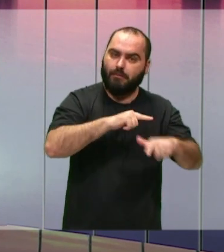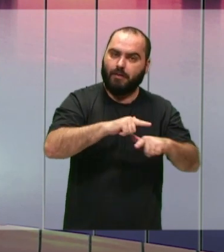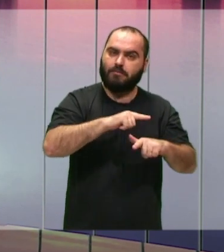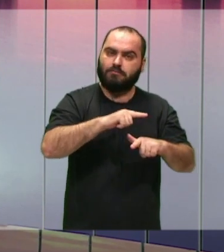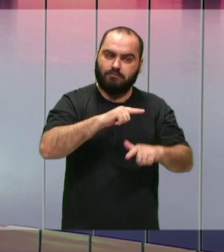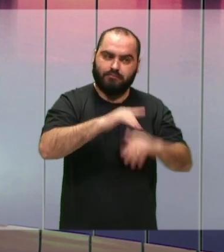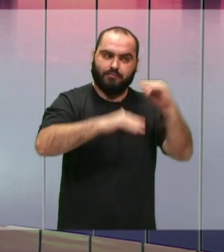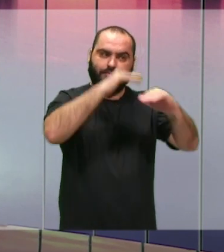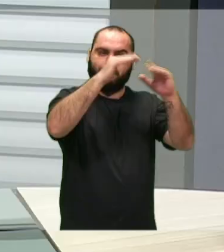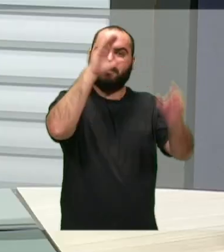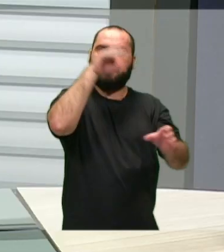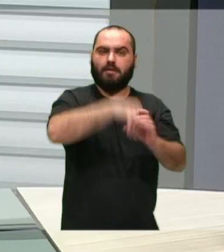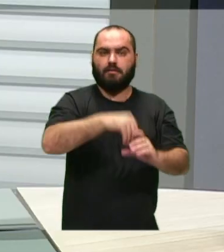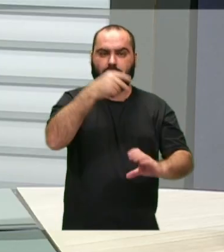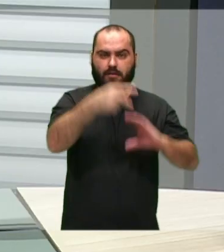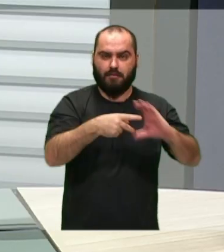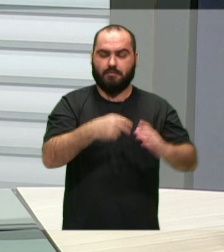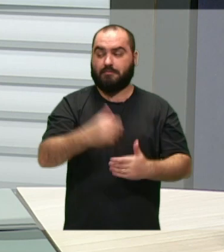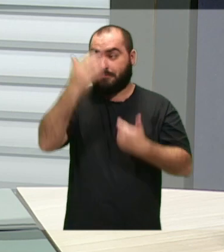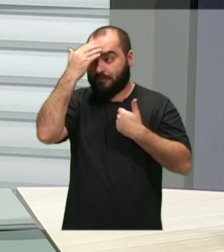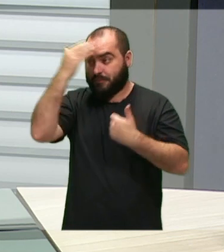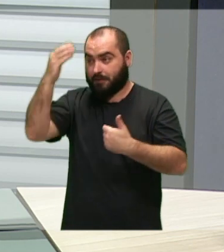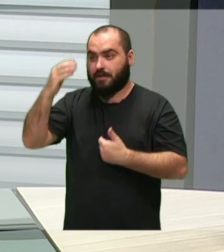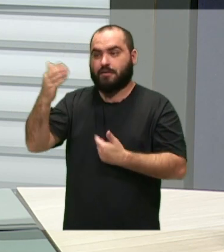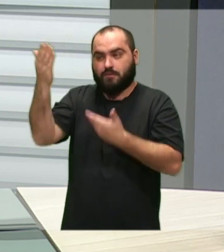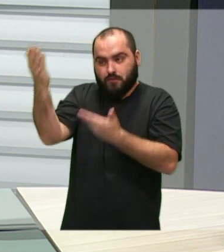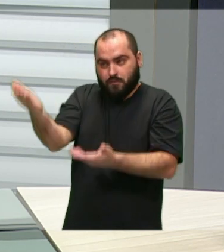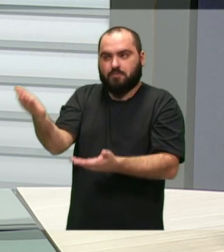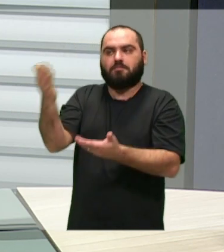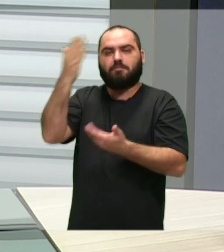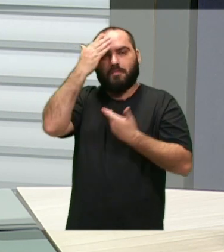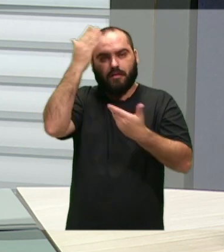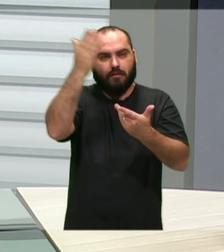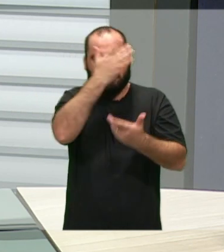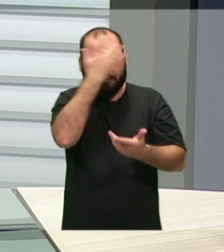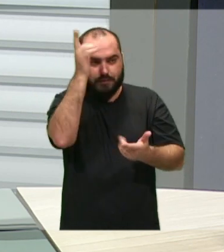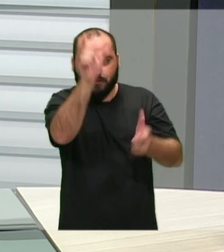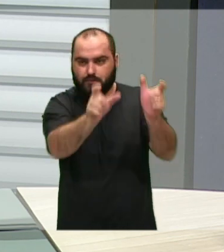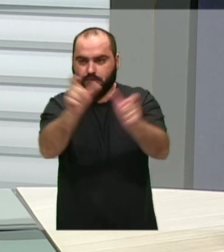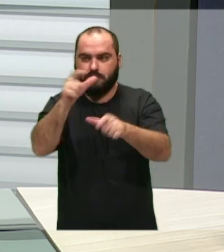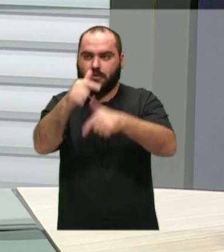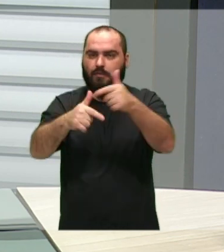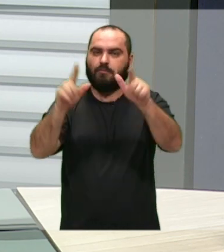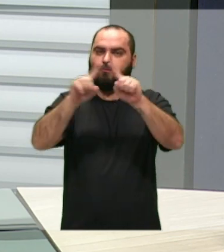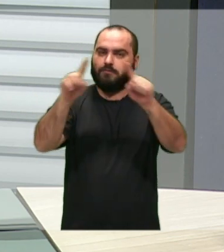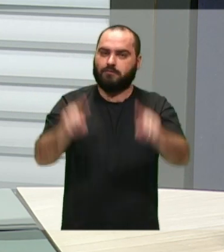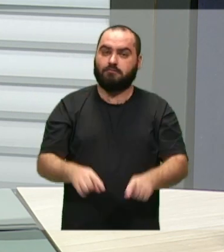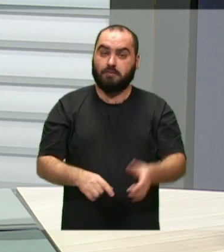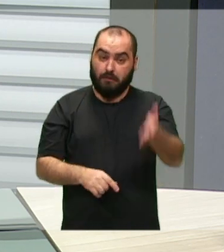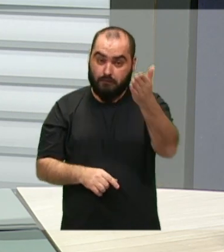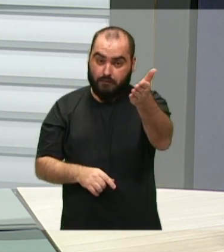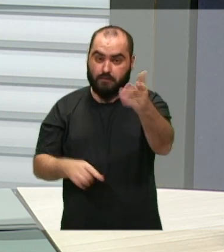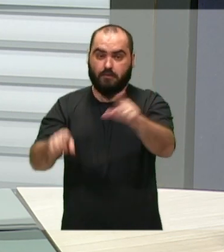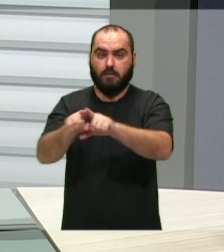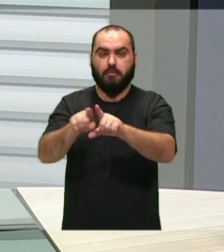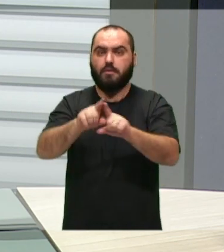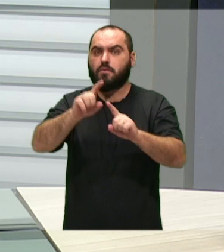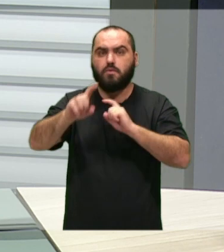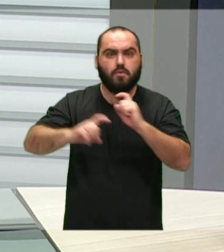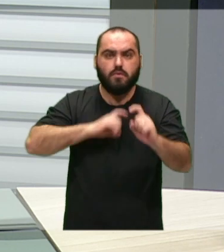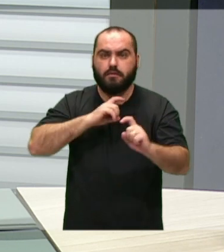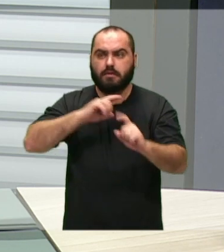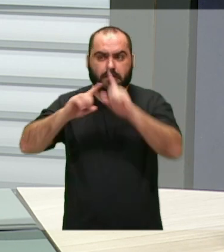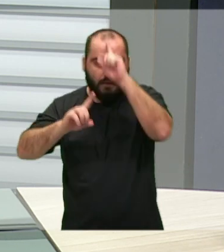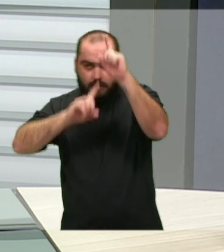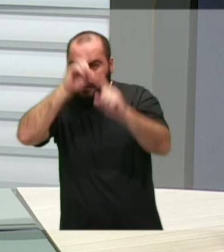no Poder Legislativo. Obrigado, Júnior, obrigado a todos que estão aqui na TV Câmara, obrigado àqueles que estão nos acompanhando e você, que tem a sua dúvida, a sua